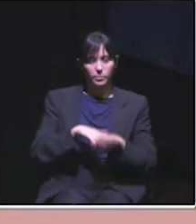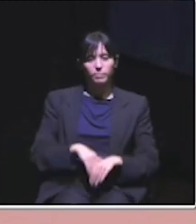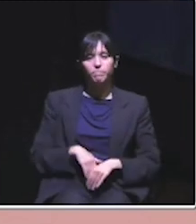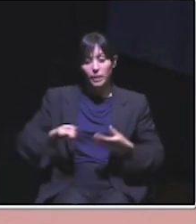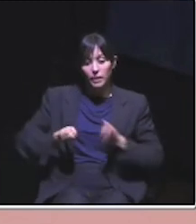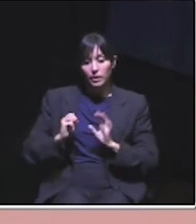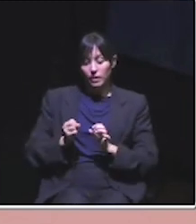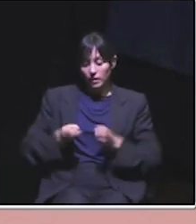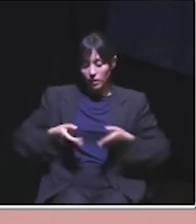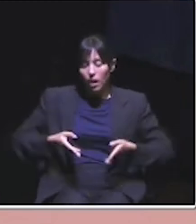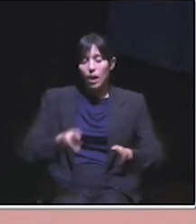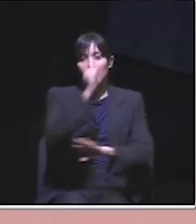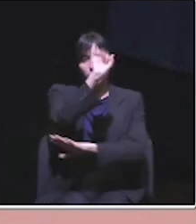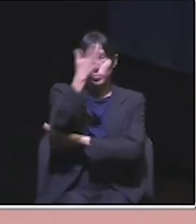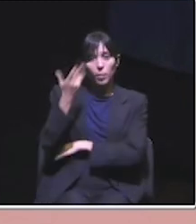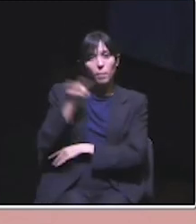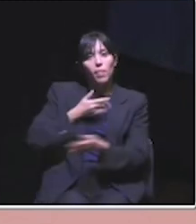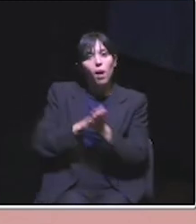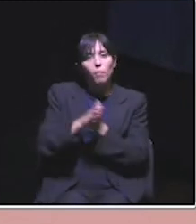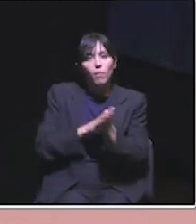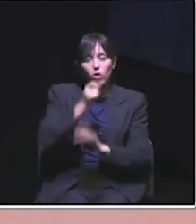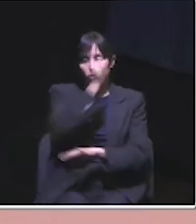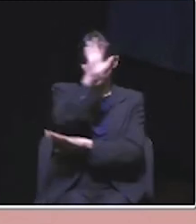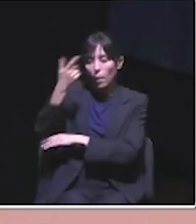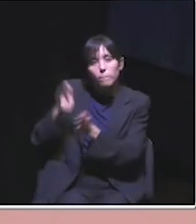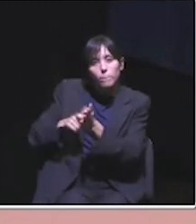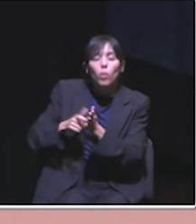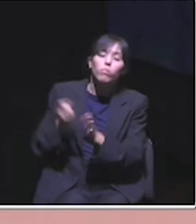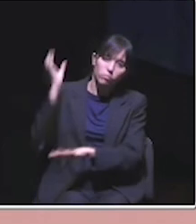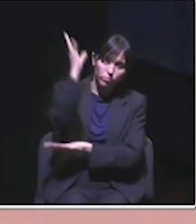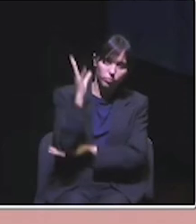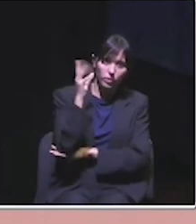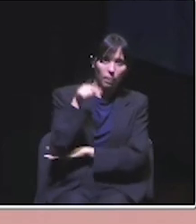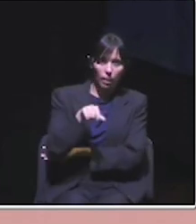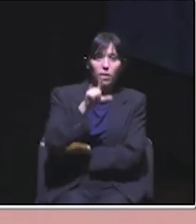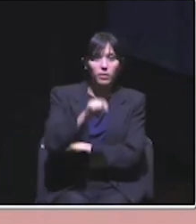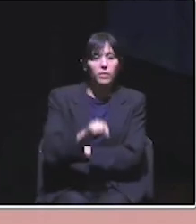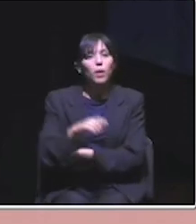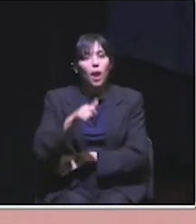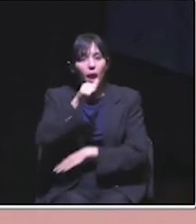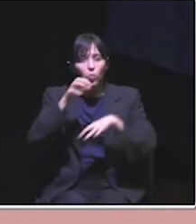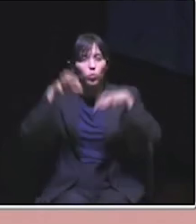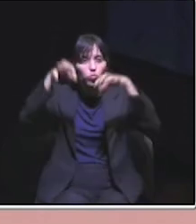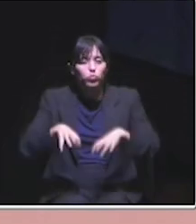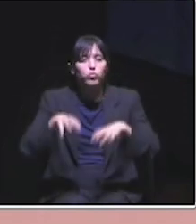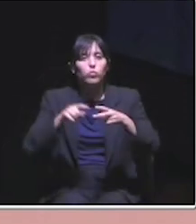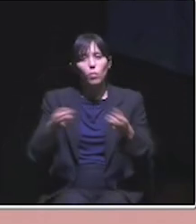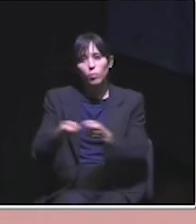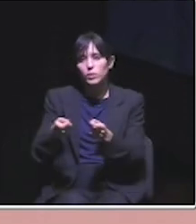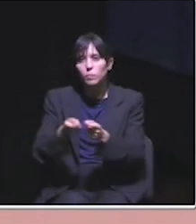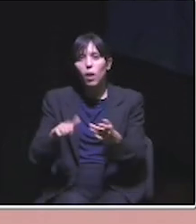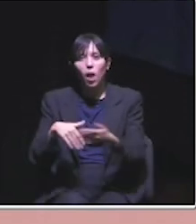veredas deve focar-se nas zonas onde há poucas árvores e pouca vegetação, e nas zonas mais vulneráveis às ondas de calor e cheias, e também na proximidade de